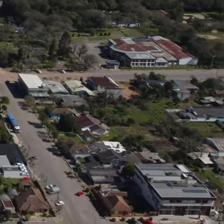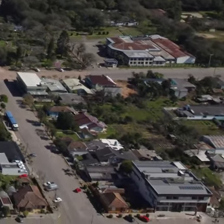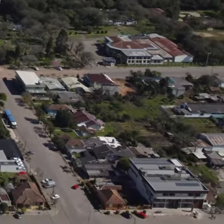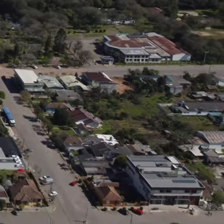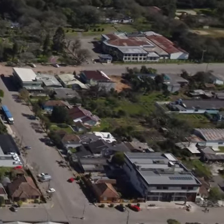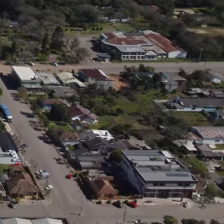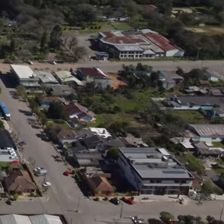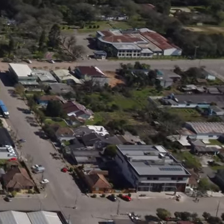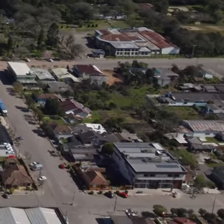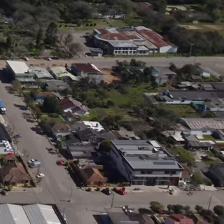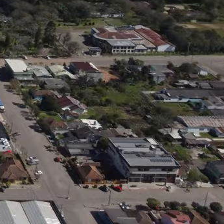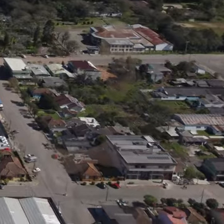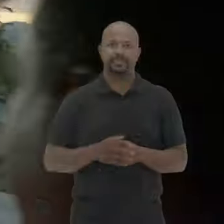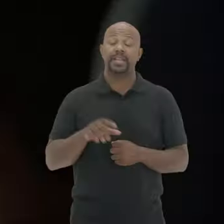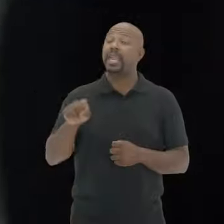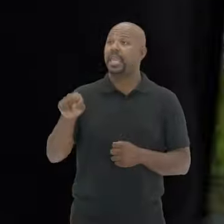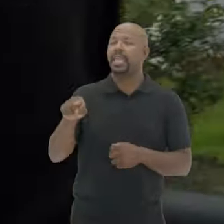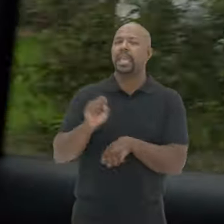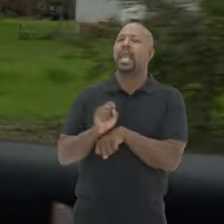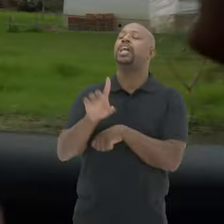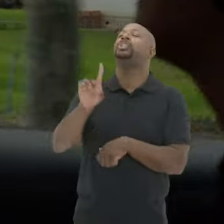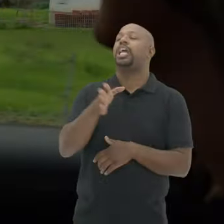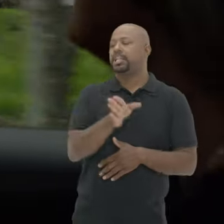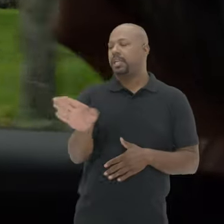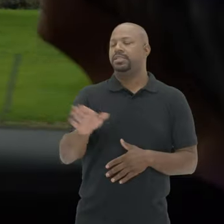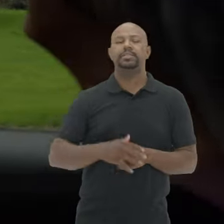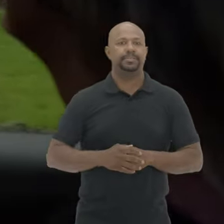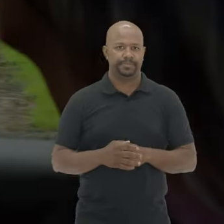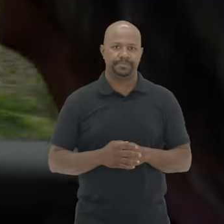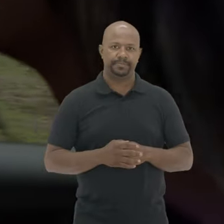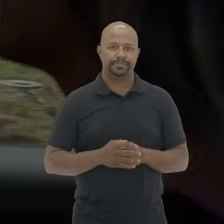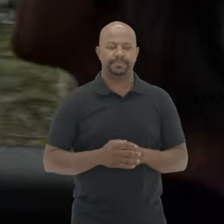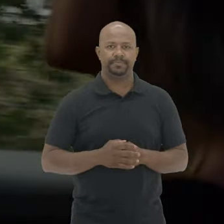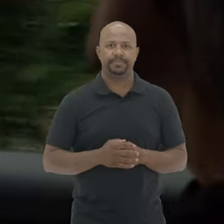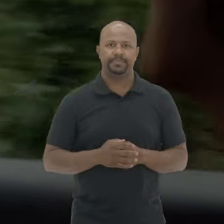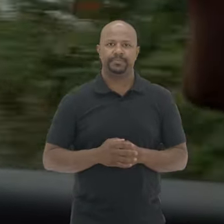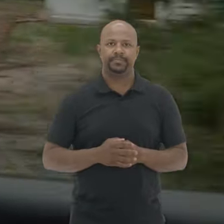pavilhões, campo e mata nos arredores No carro Aqui, aqui, aqui A direita aí Ali